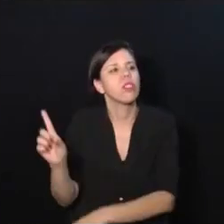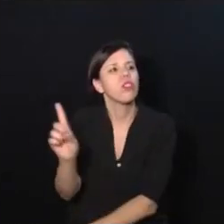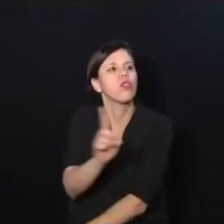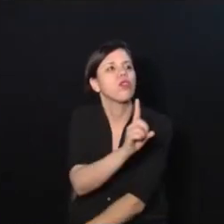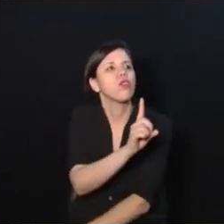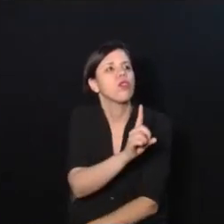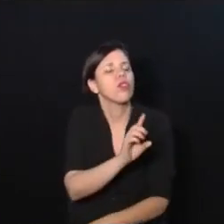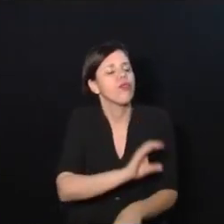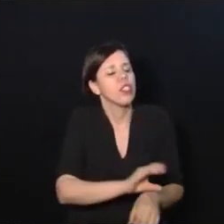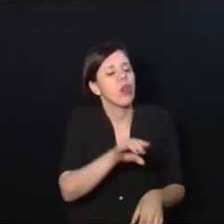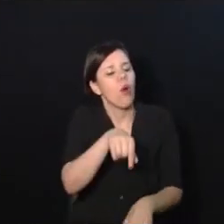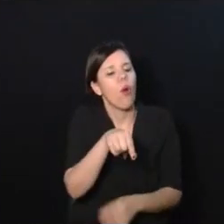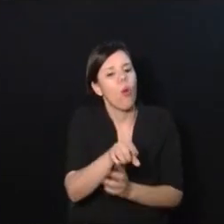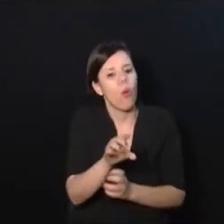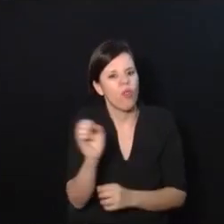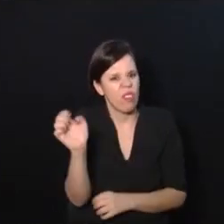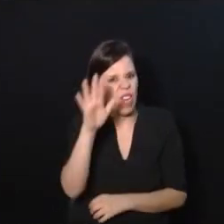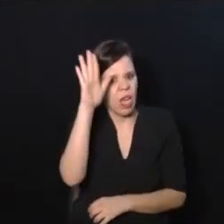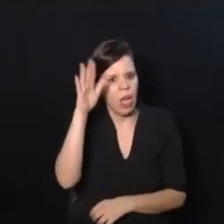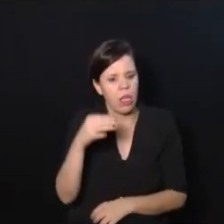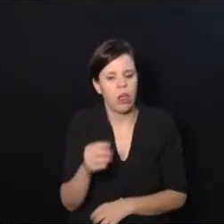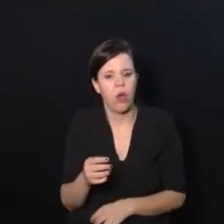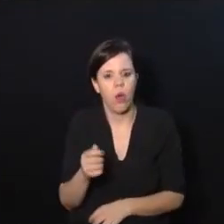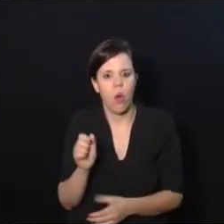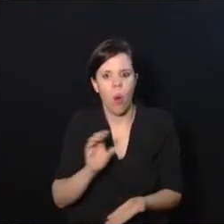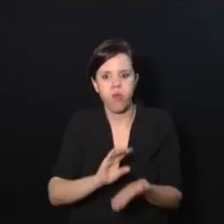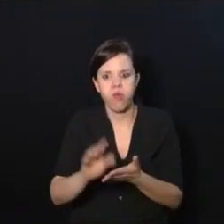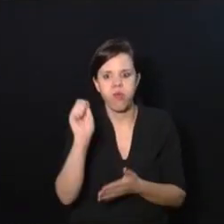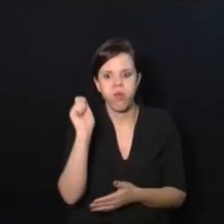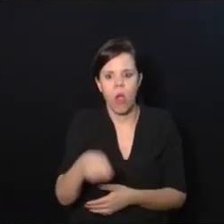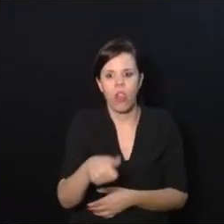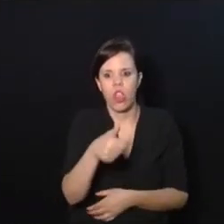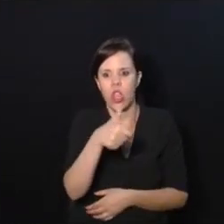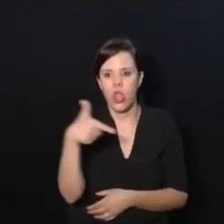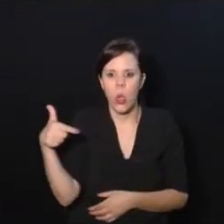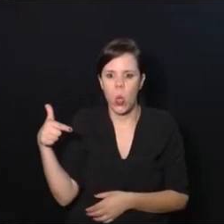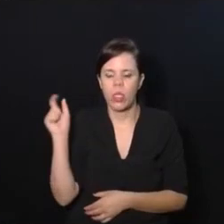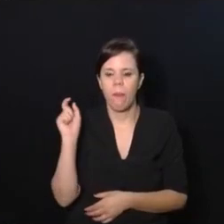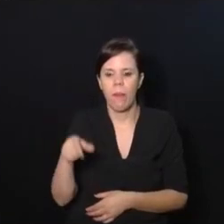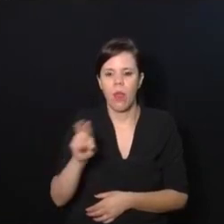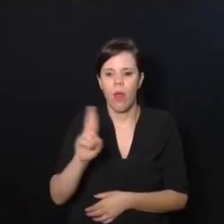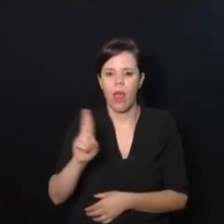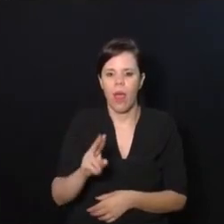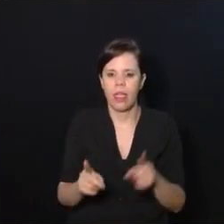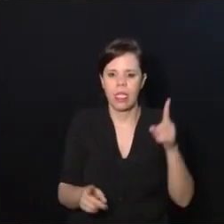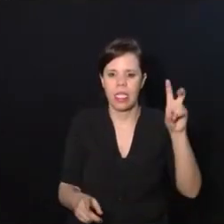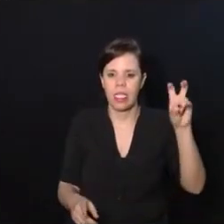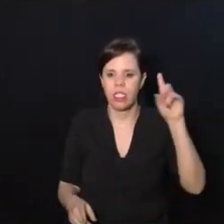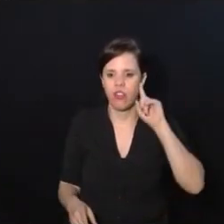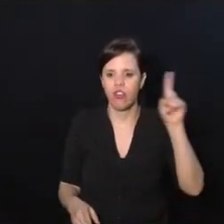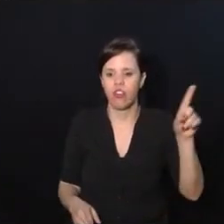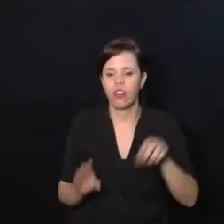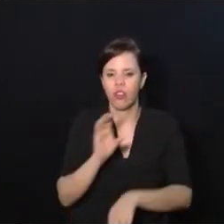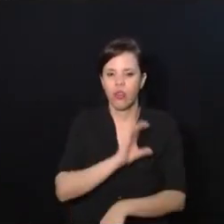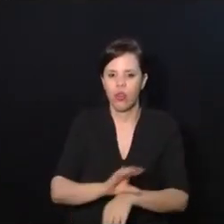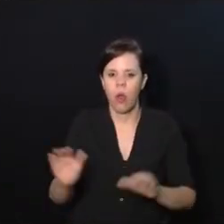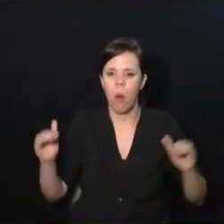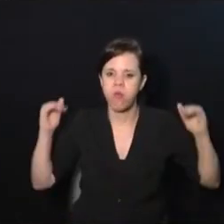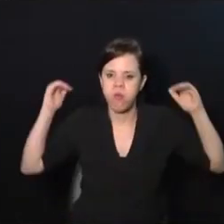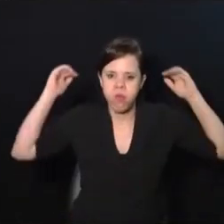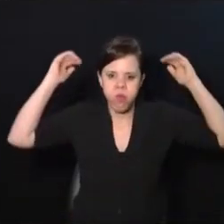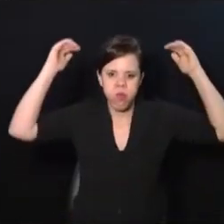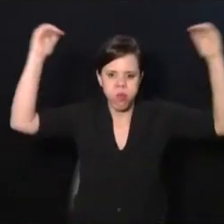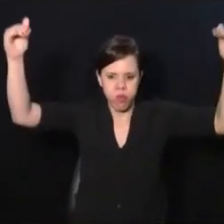curso de Bobat. Esse curso é caro. Ele custa 12 mil reais 15 dias de curso. Ele é assim, ele é o top da